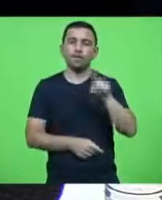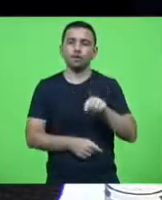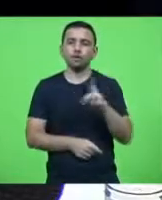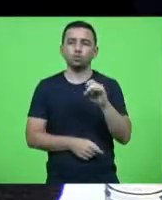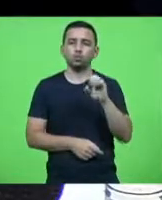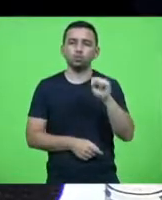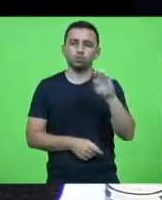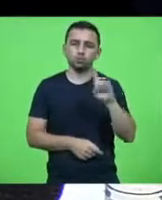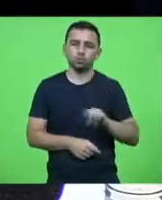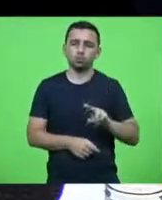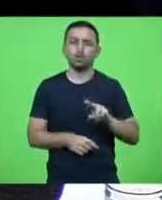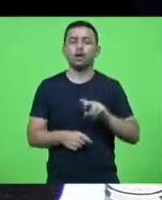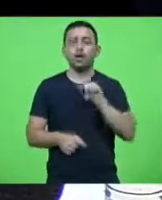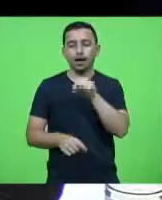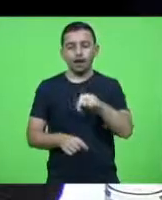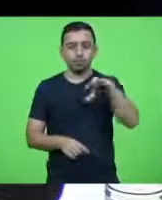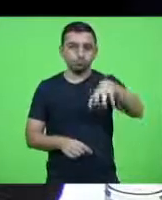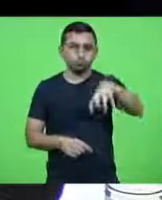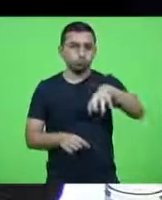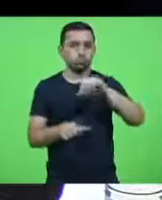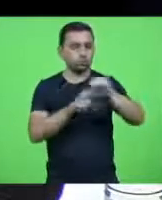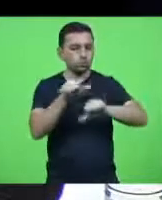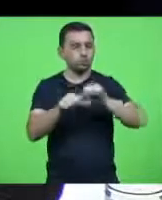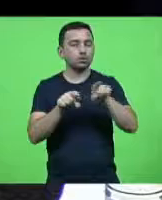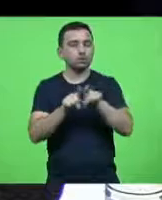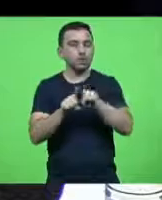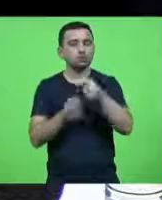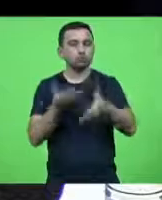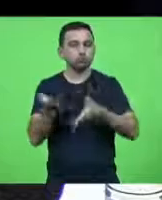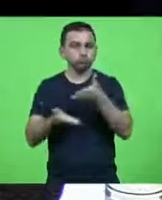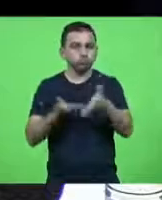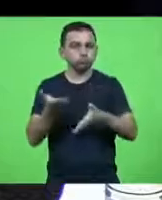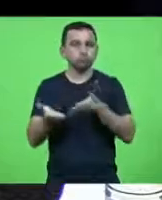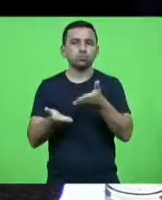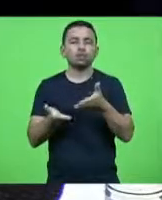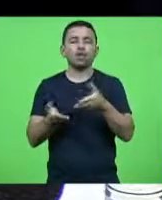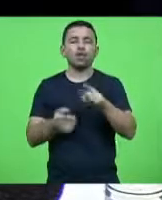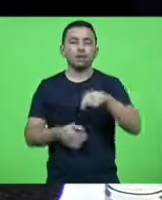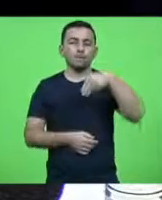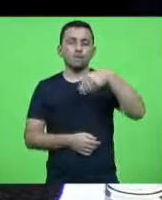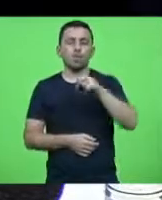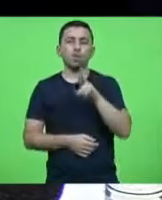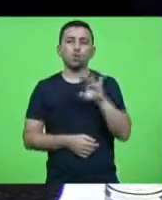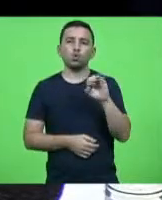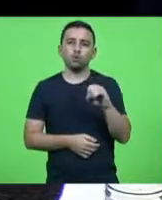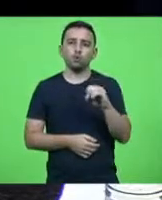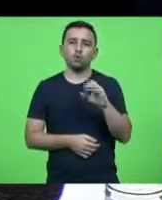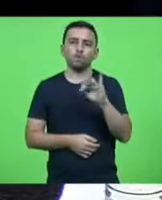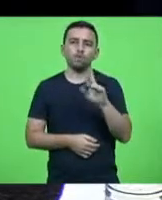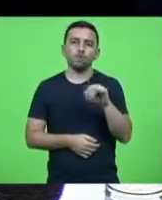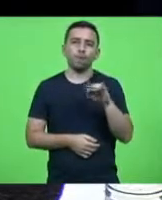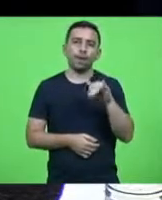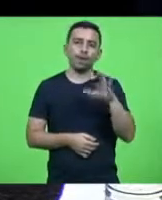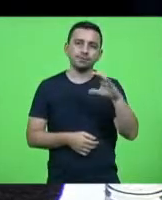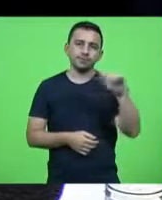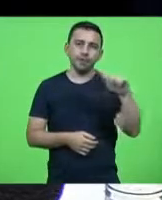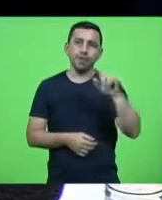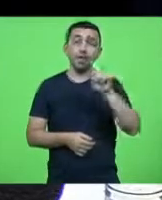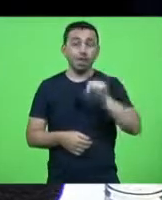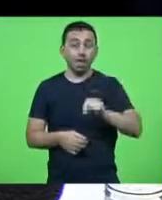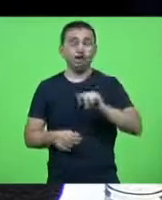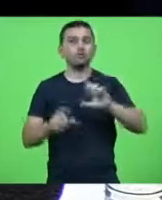transformação de agência em postos de atendimento em Morro da Fumaça. Então, nós estamos falando aqui em